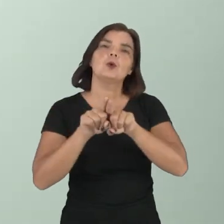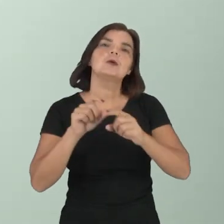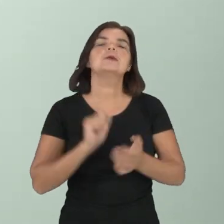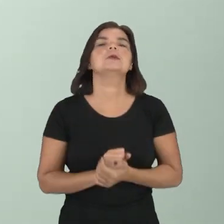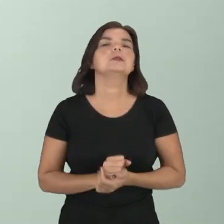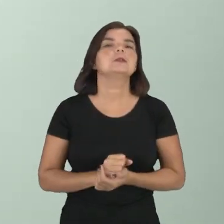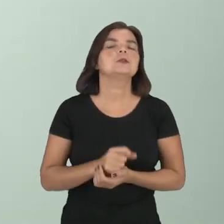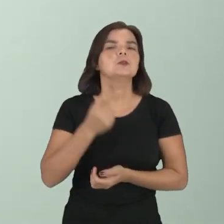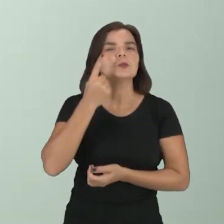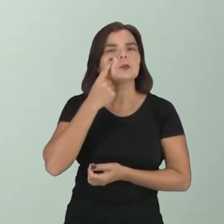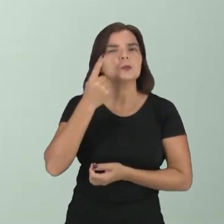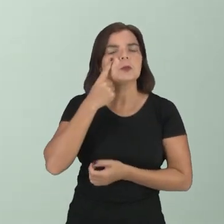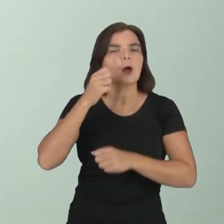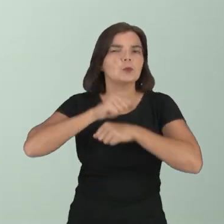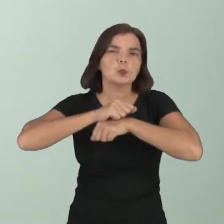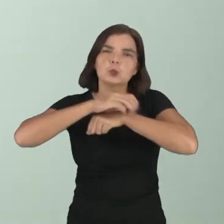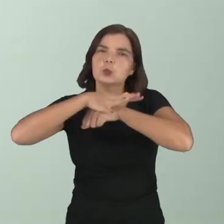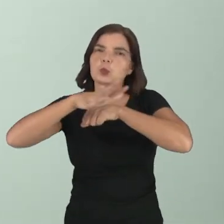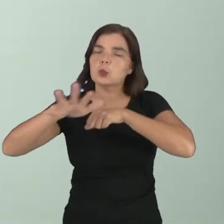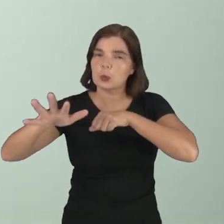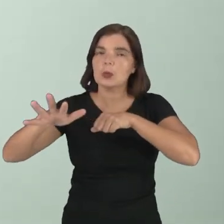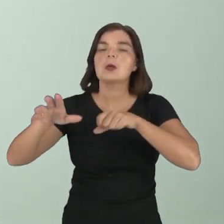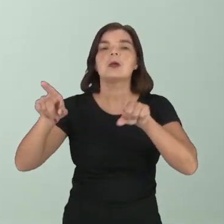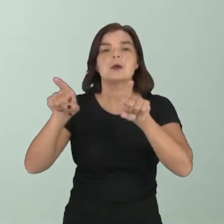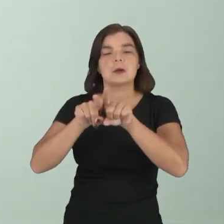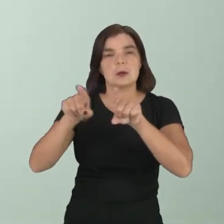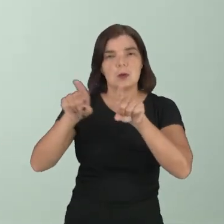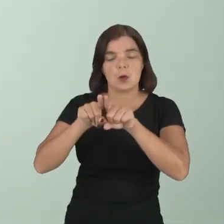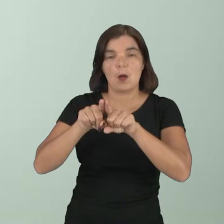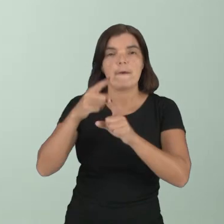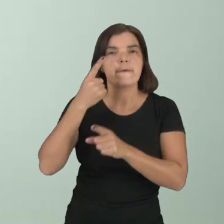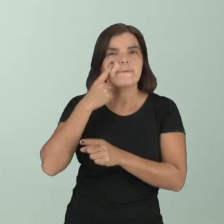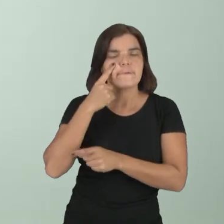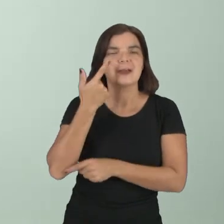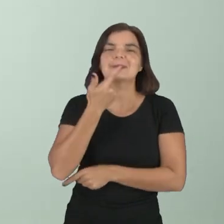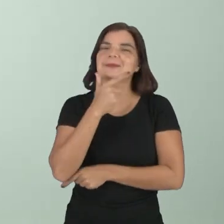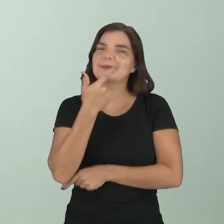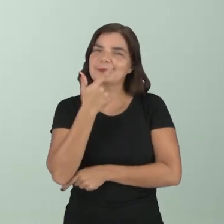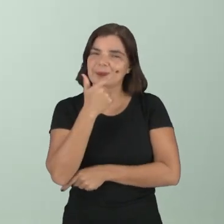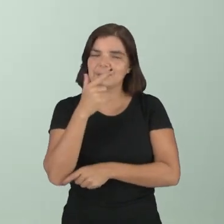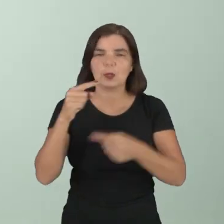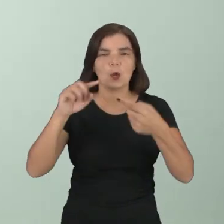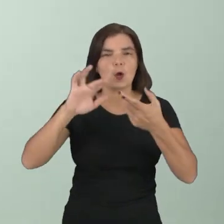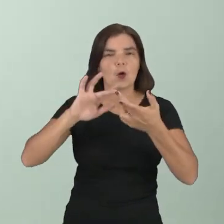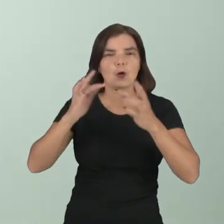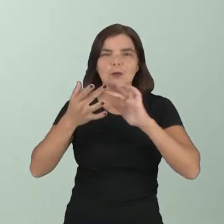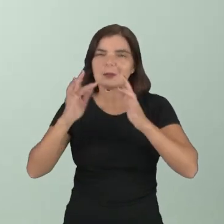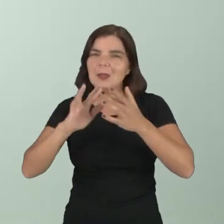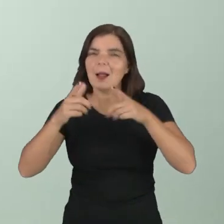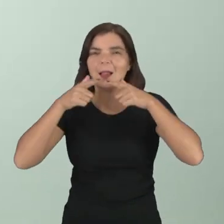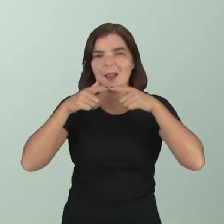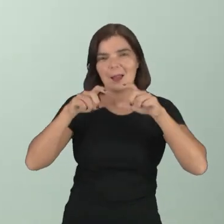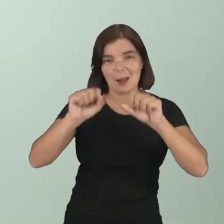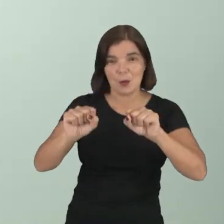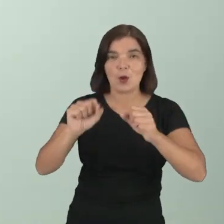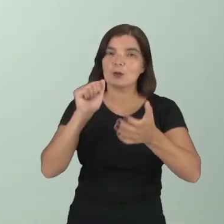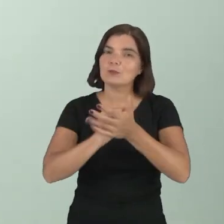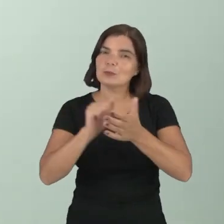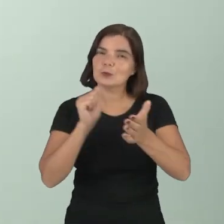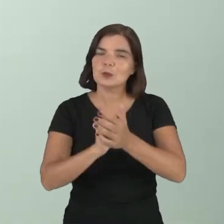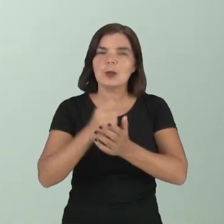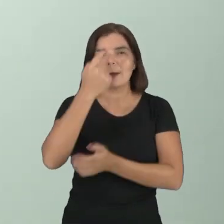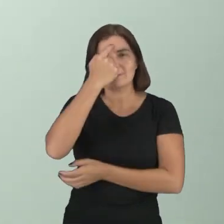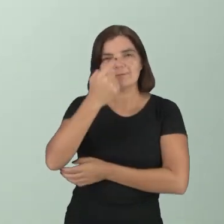pelo fato de ele se espalhar, se difundir na rede, causar humor, associar linguagem verbal e não verbal,